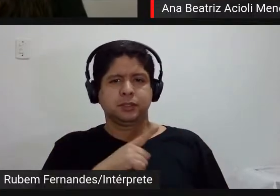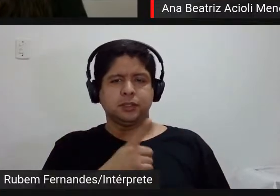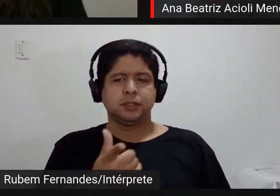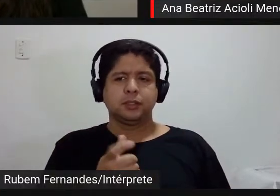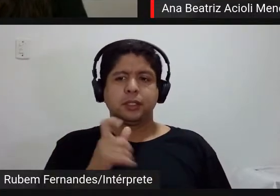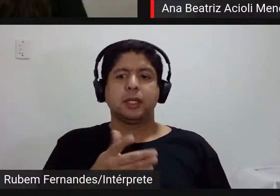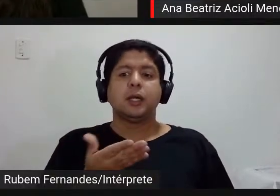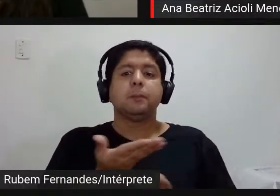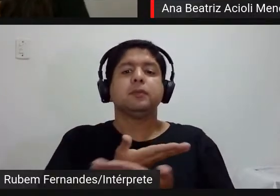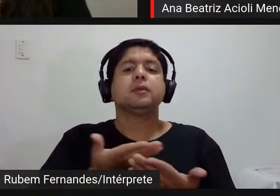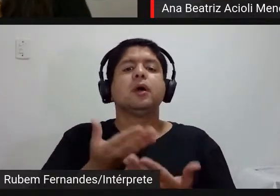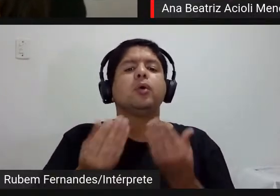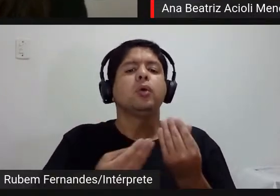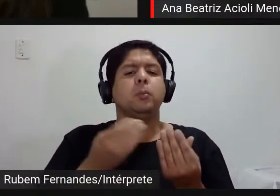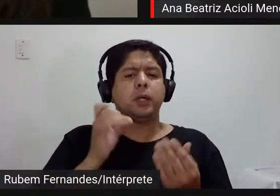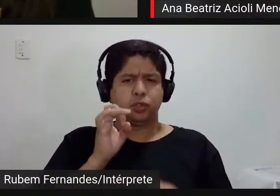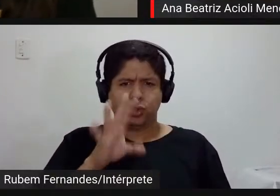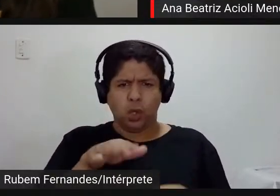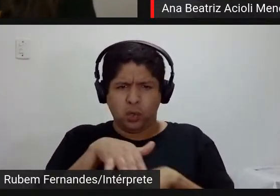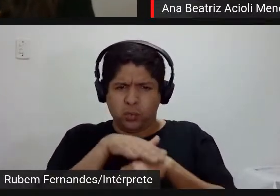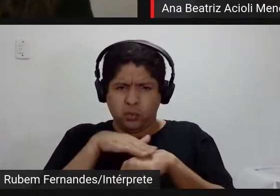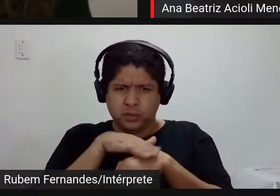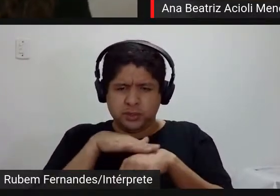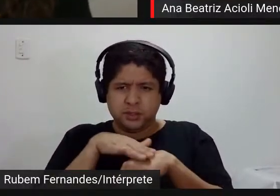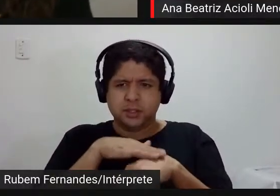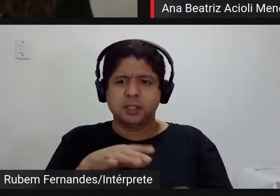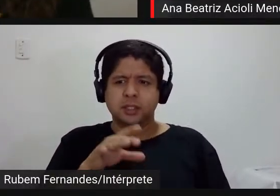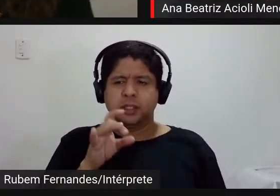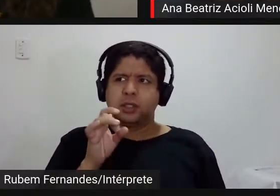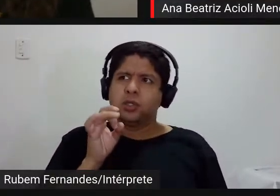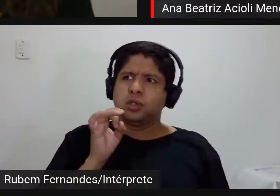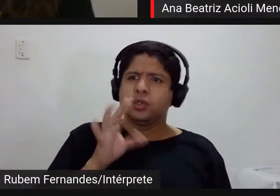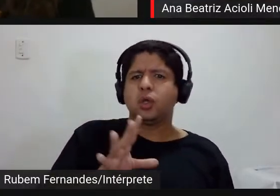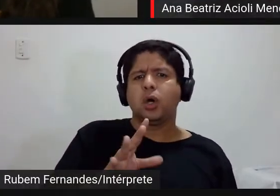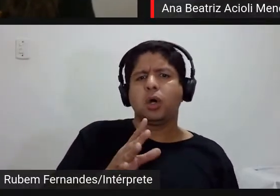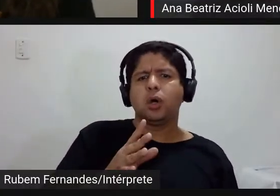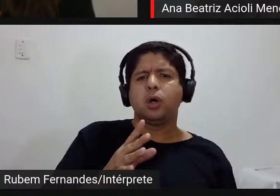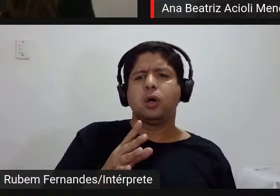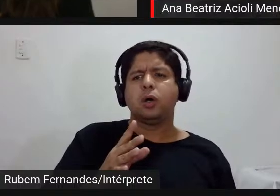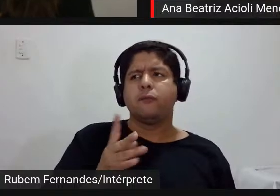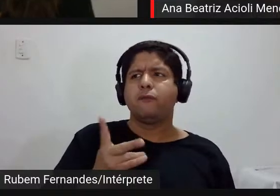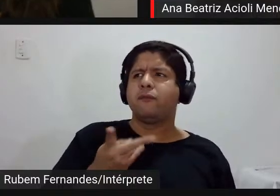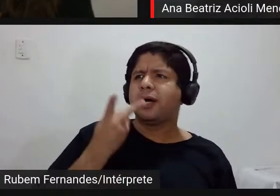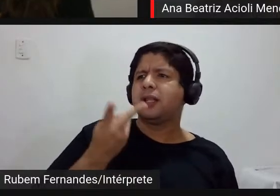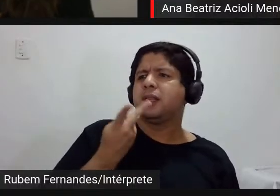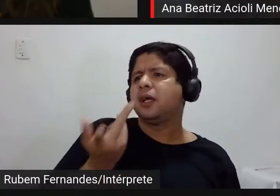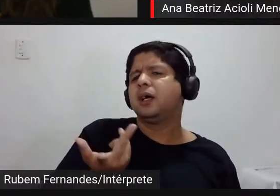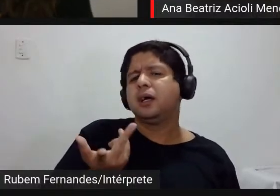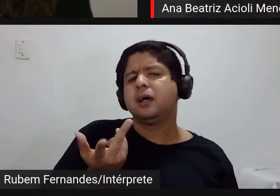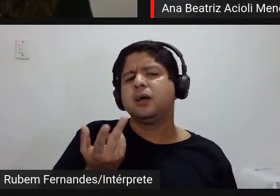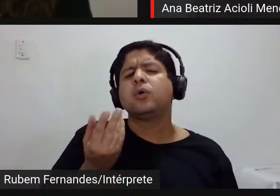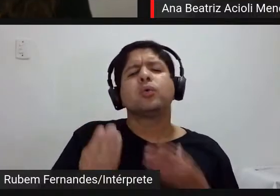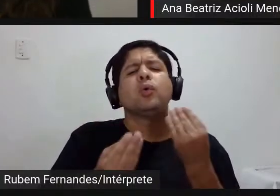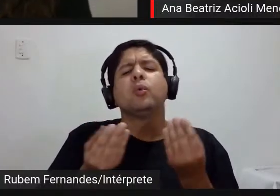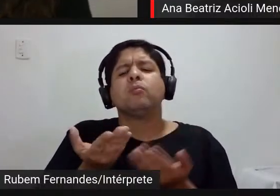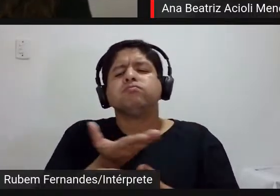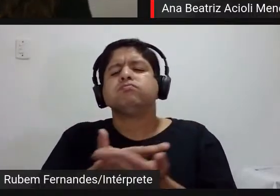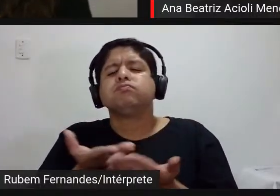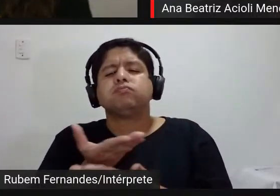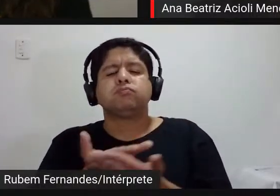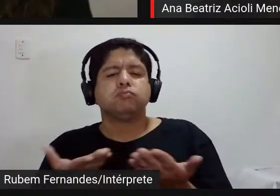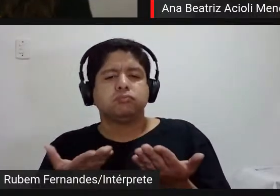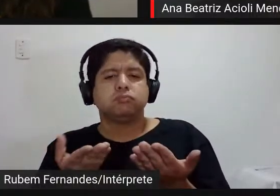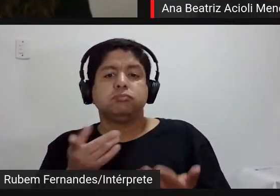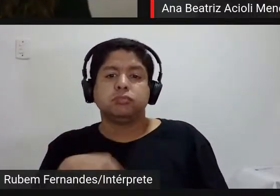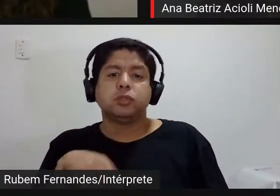é apenas de conversar a mediação é apenas de contar como é que fica essas relações né e aí a gente